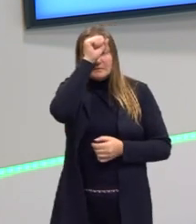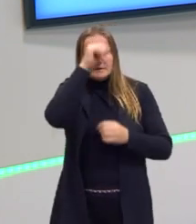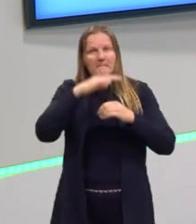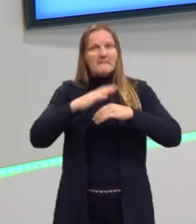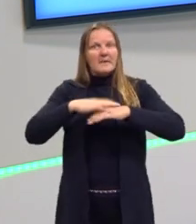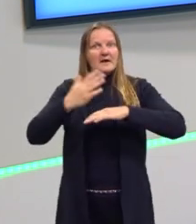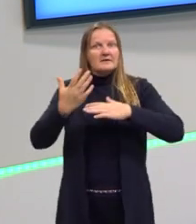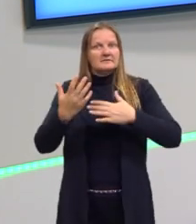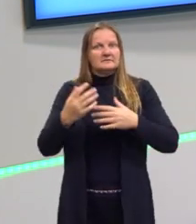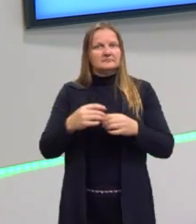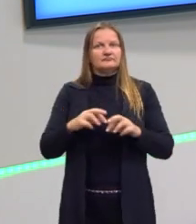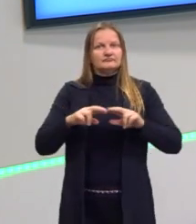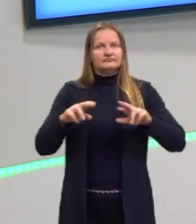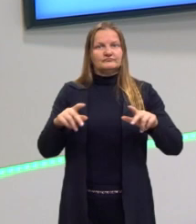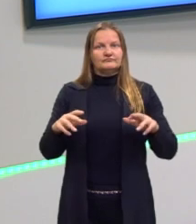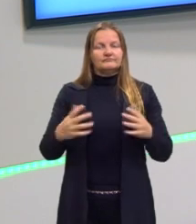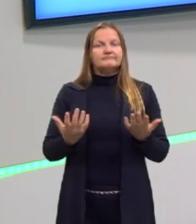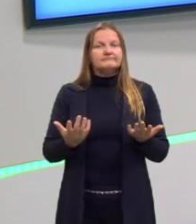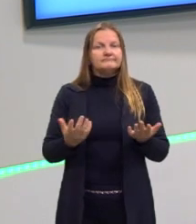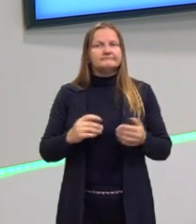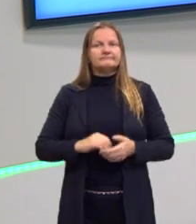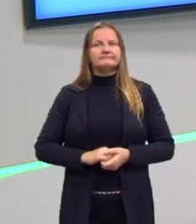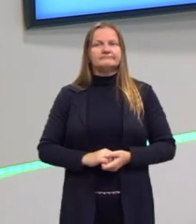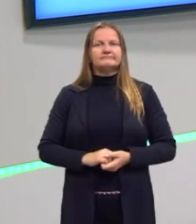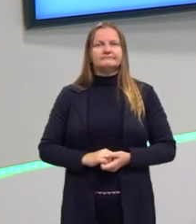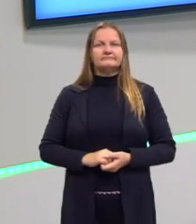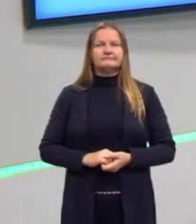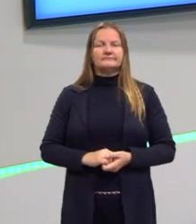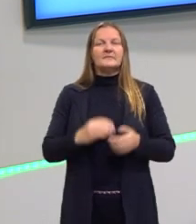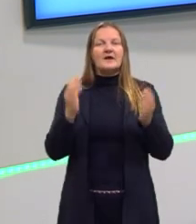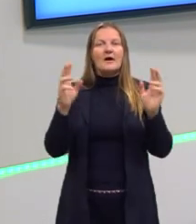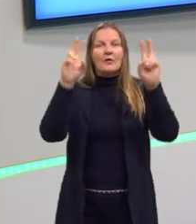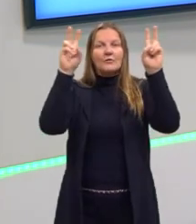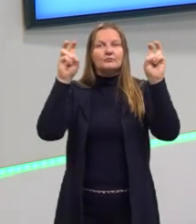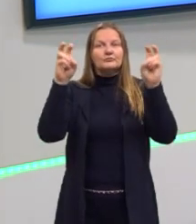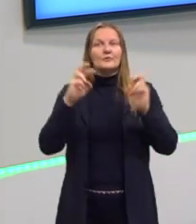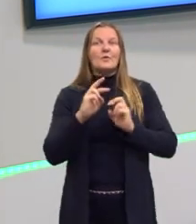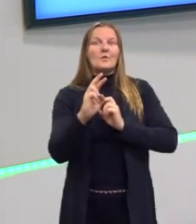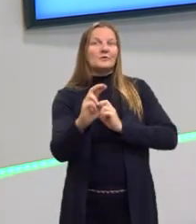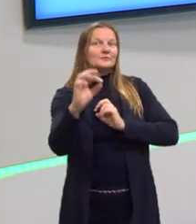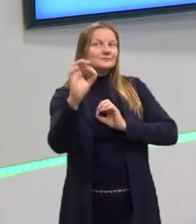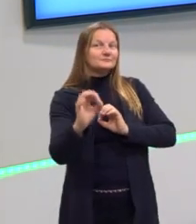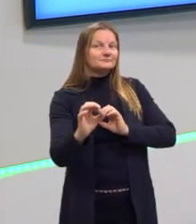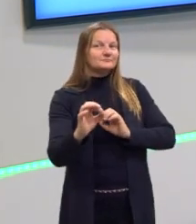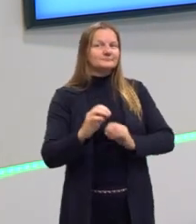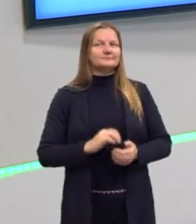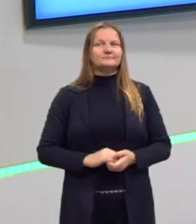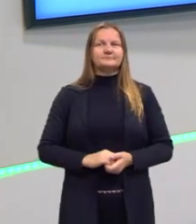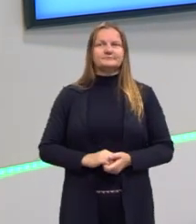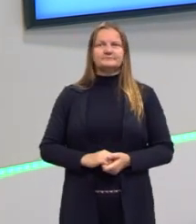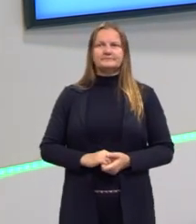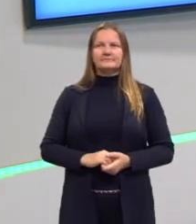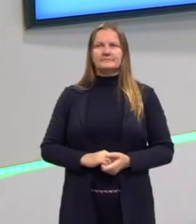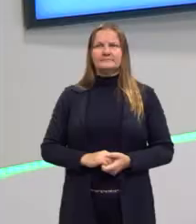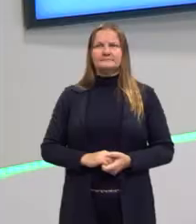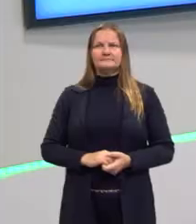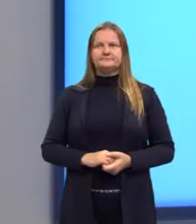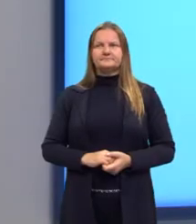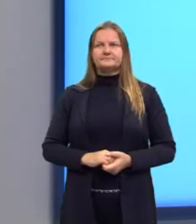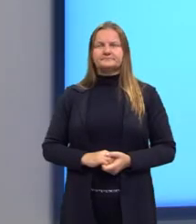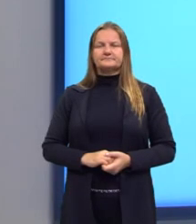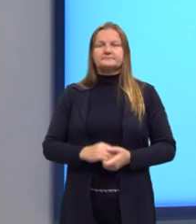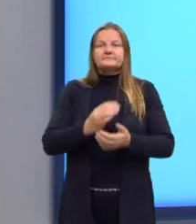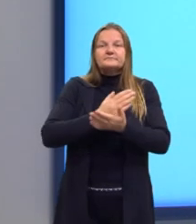coisas que não sejam através disso? E a nossa aula de hoje é para responder essa pergunta. Daí, começo